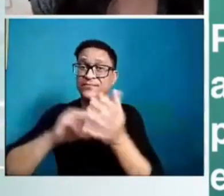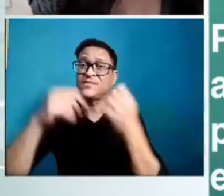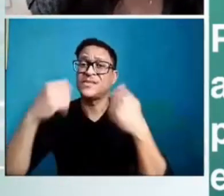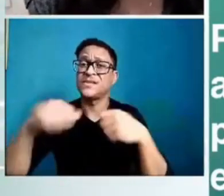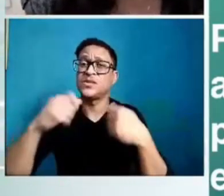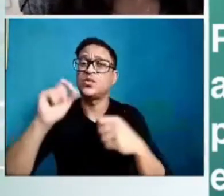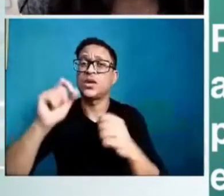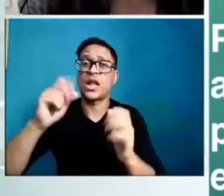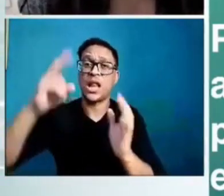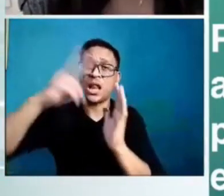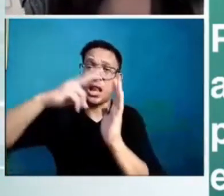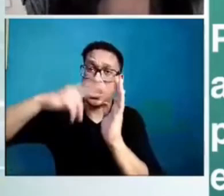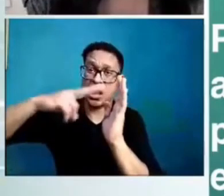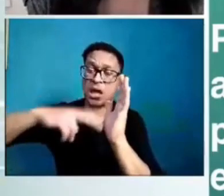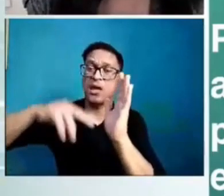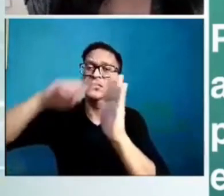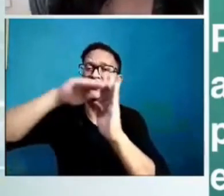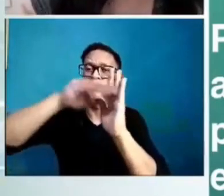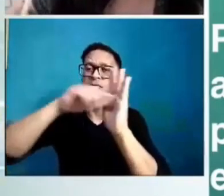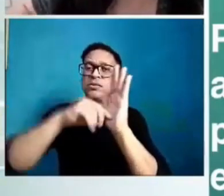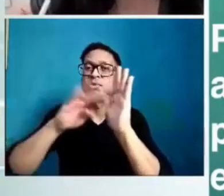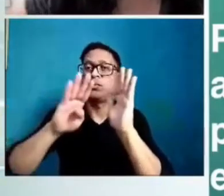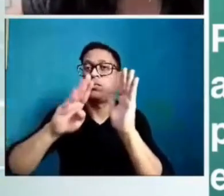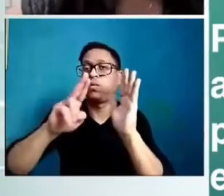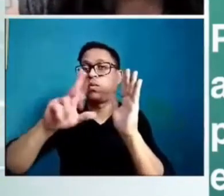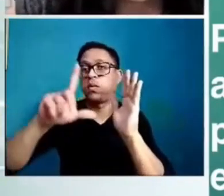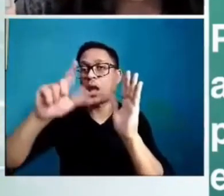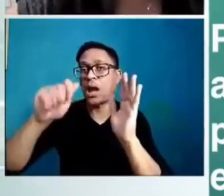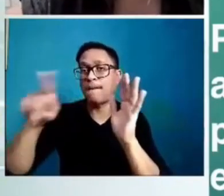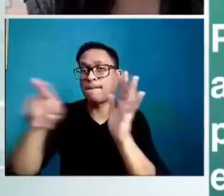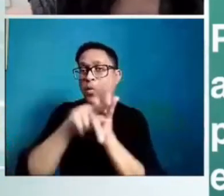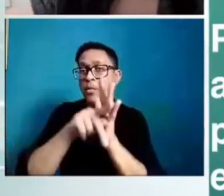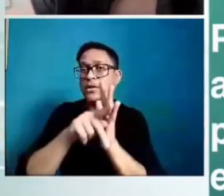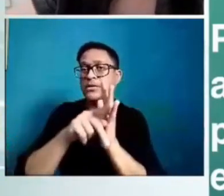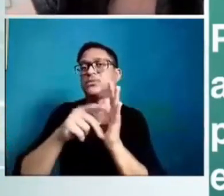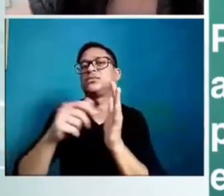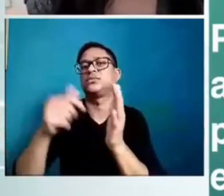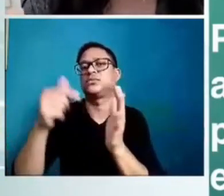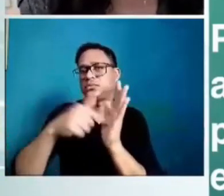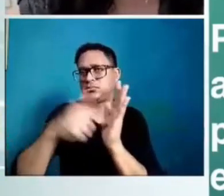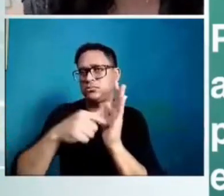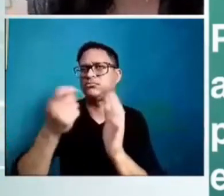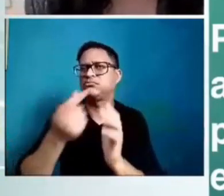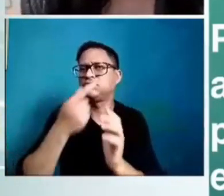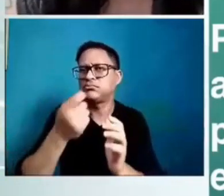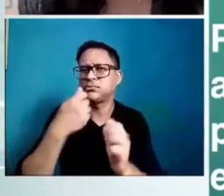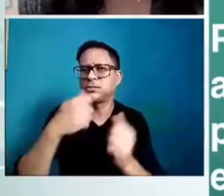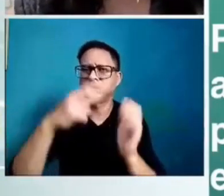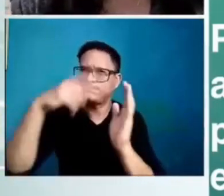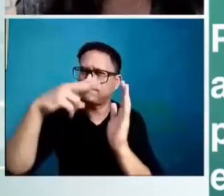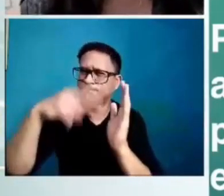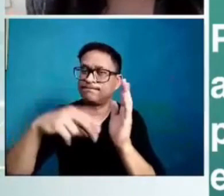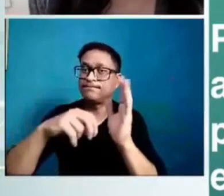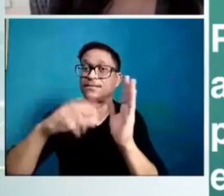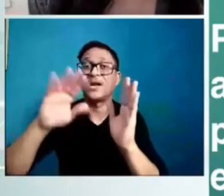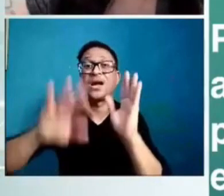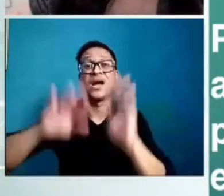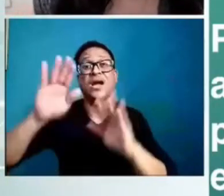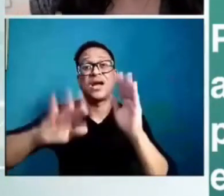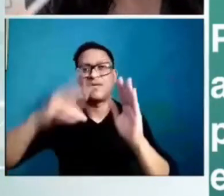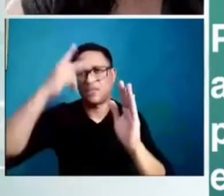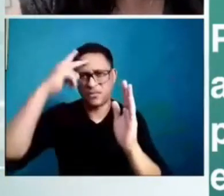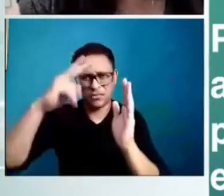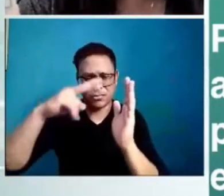principais medicamentos psicotrópicos, a maioria deles diz assim, mecanismo ainda não esclarecido.